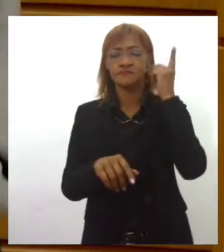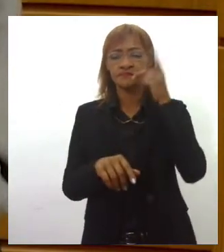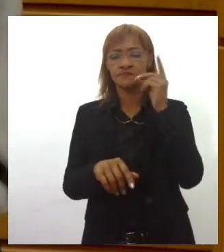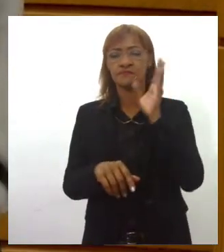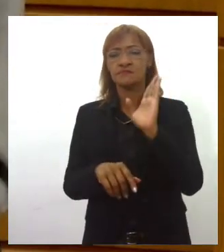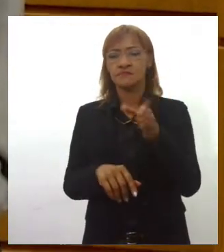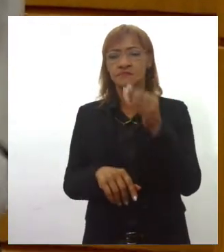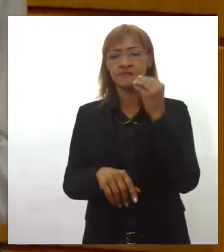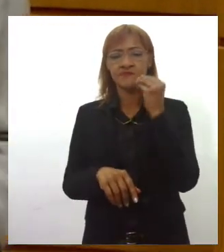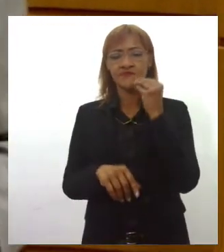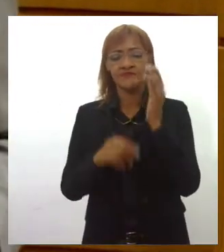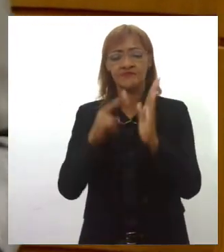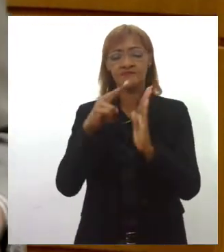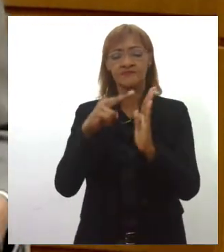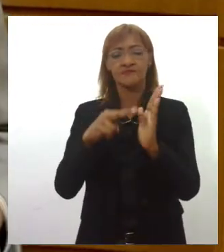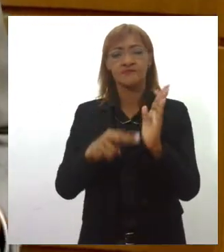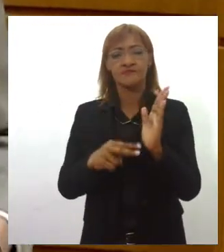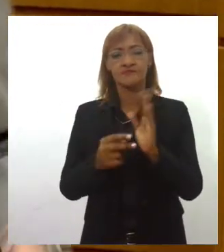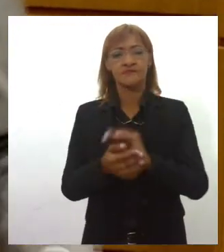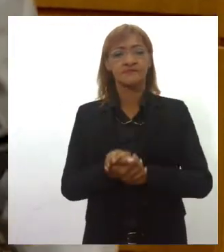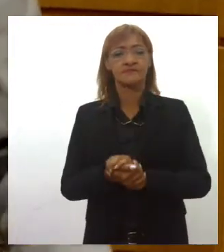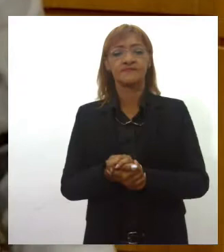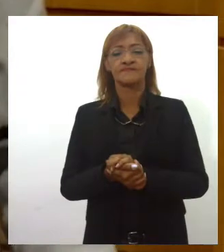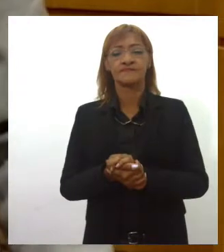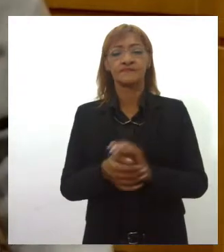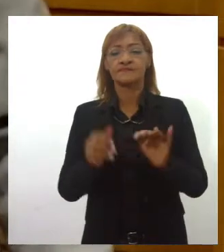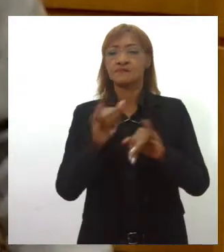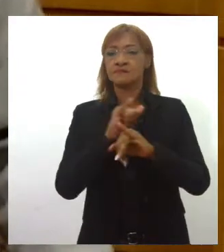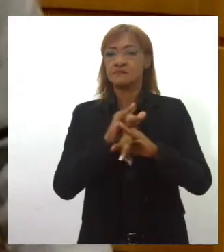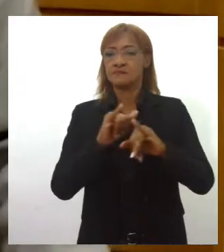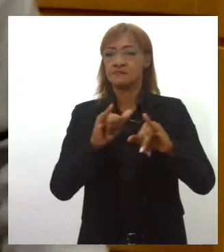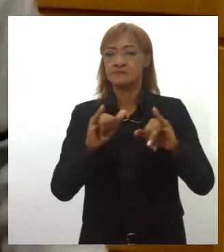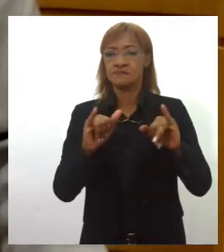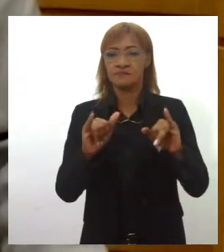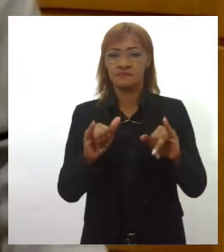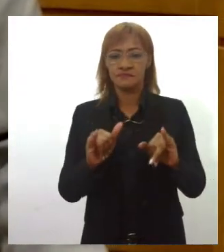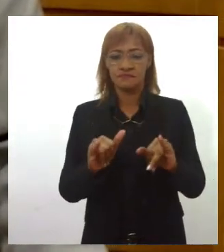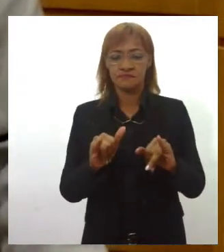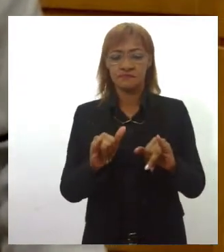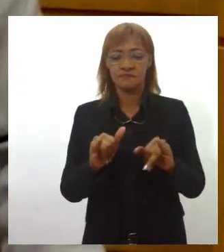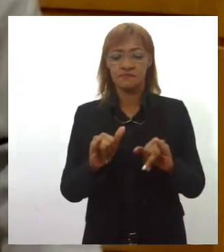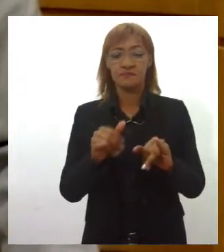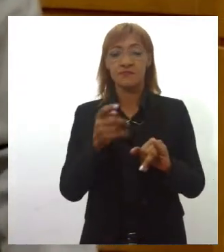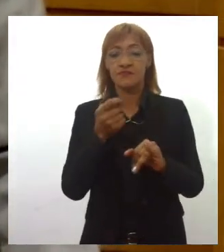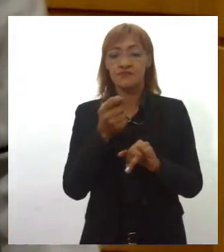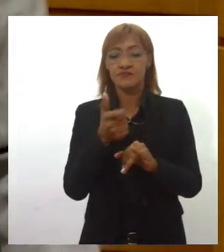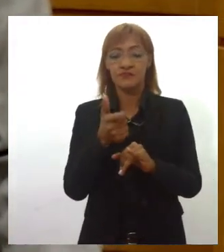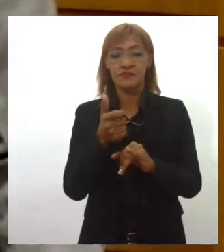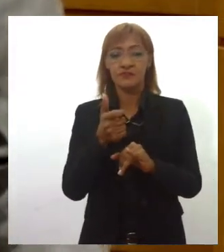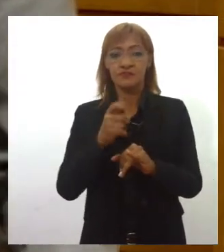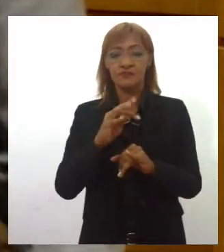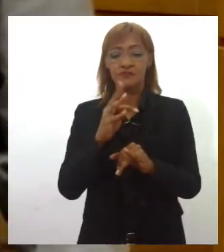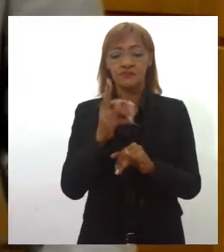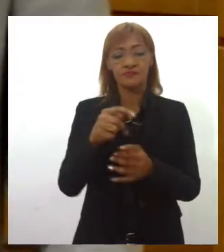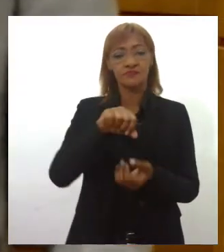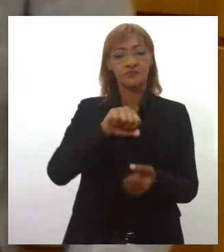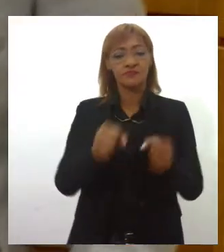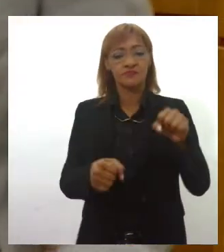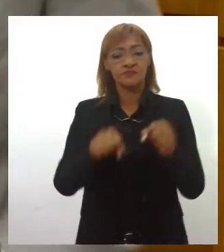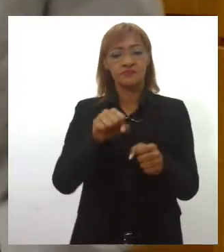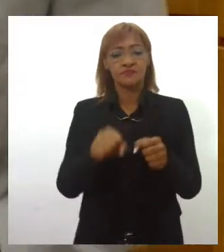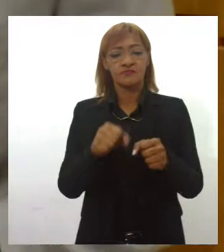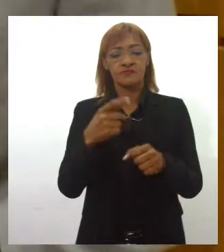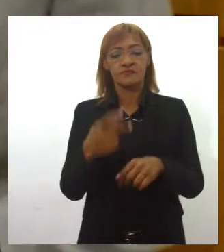oportunidade de ler, que diz o seguinte, a manchete. Metade dos veículos em circulação no Estado está com o